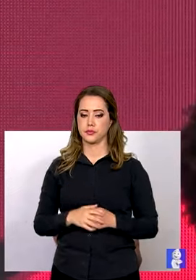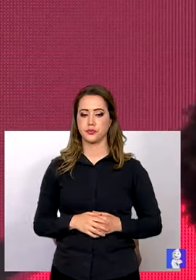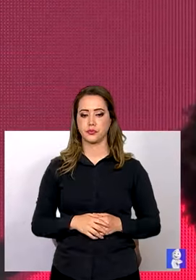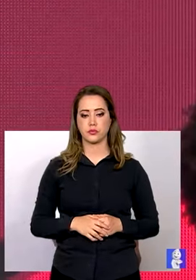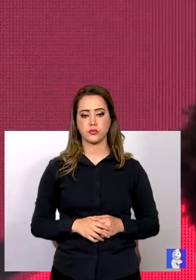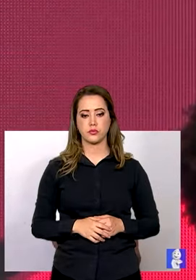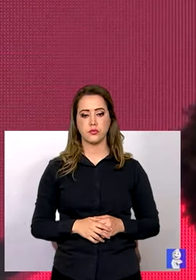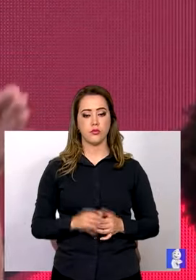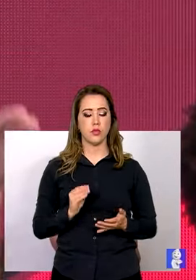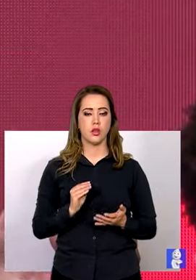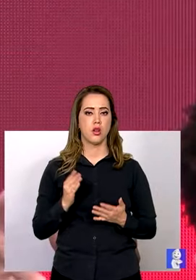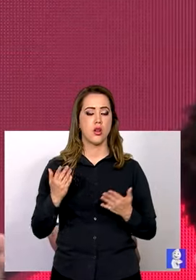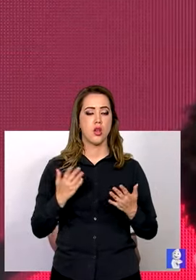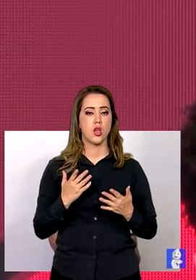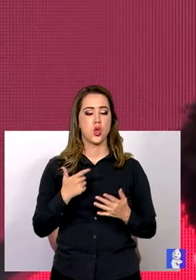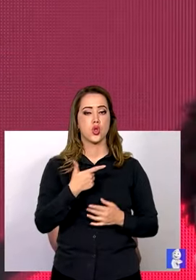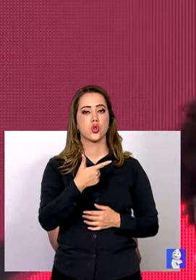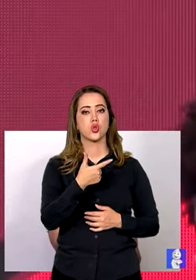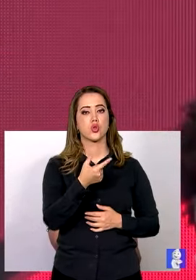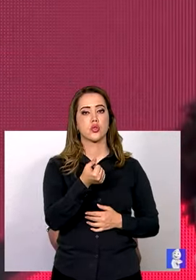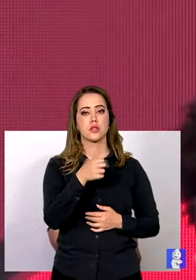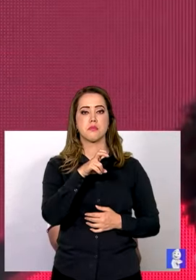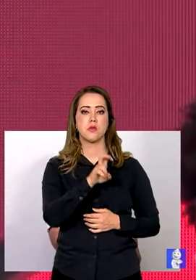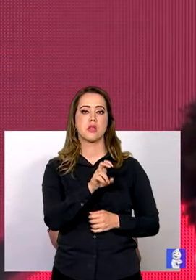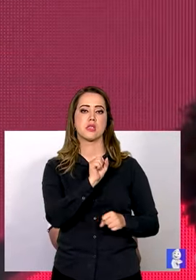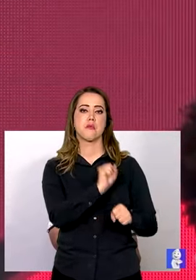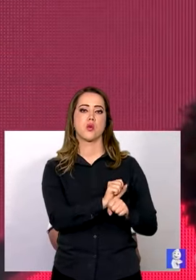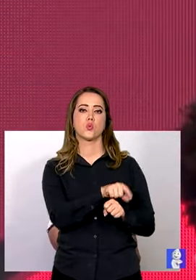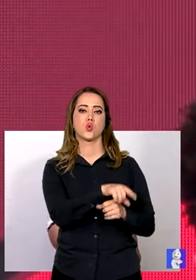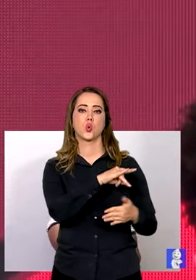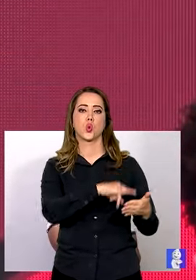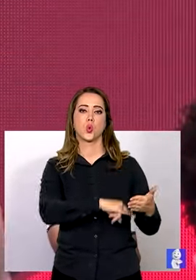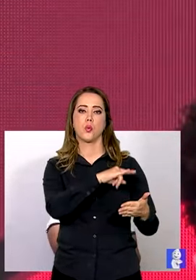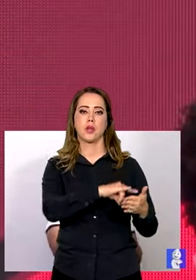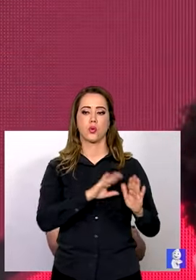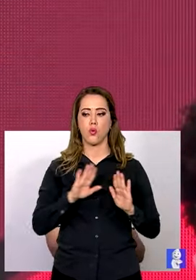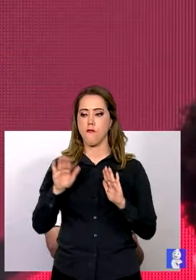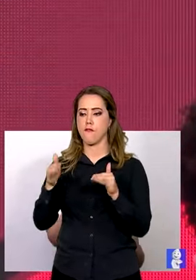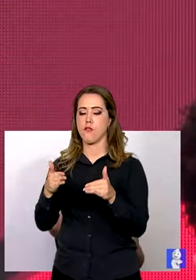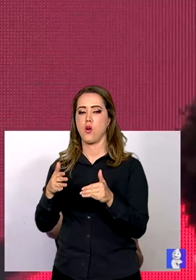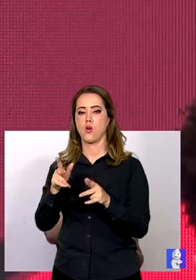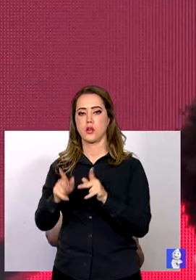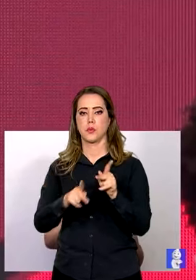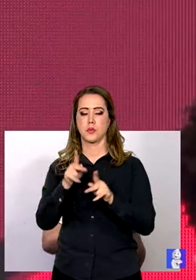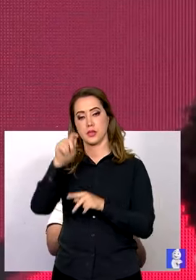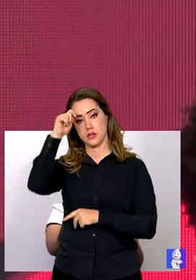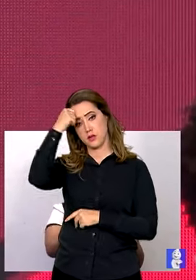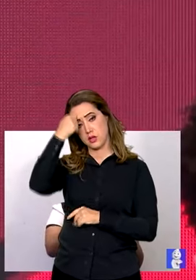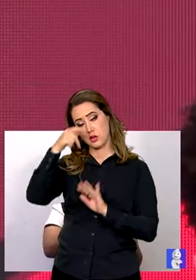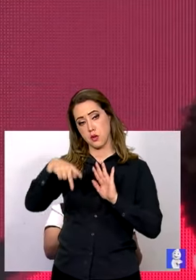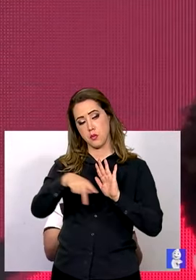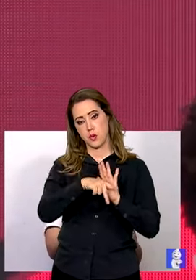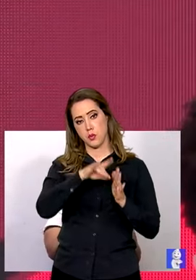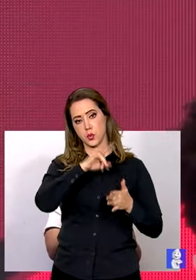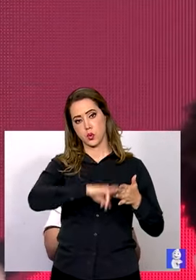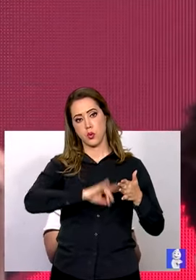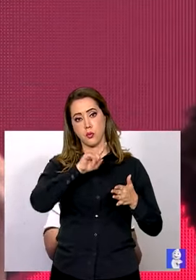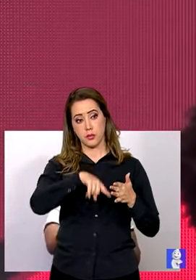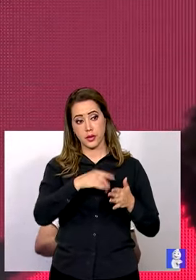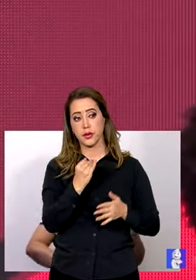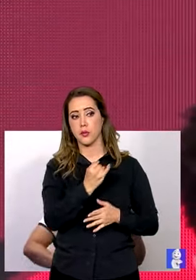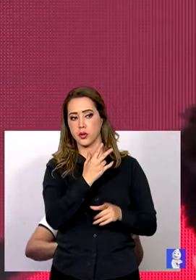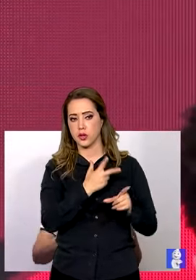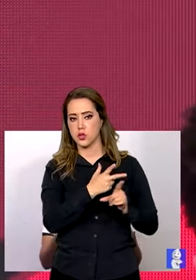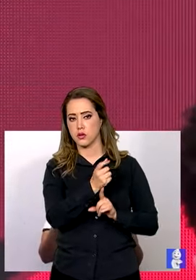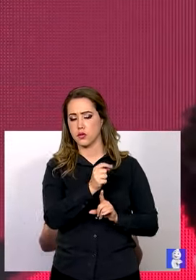o boletim voltado para a saúde da população negra. Então, o próprio boletim é uma retomada. E